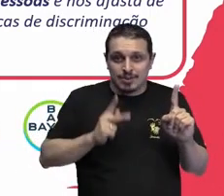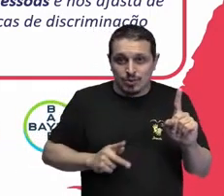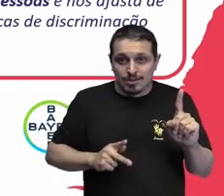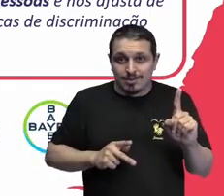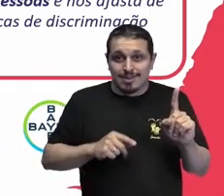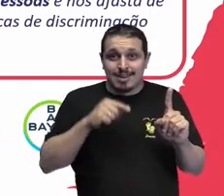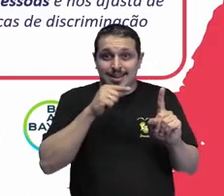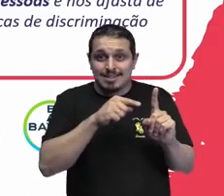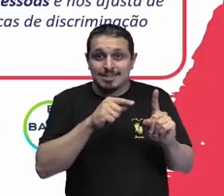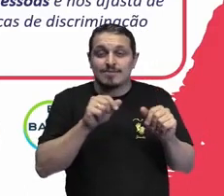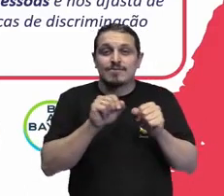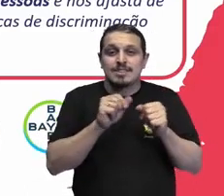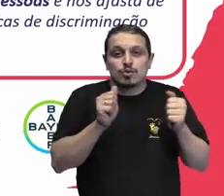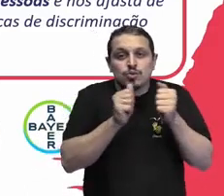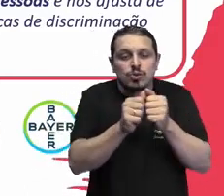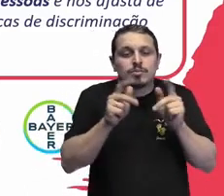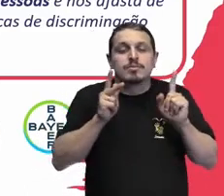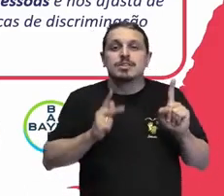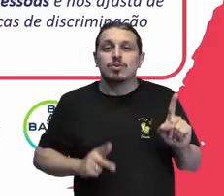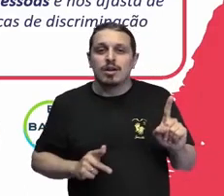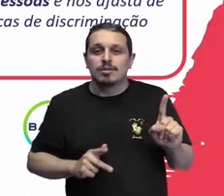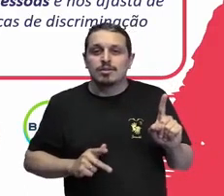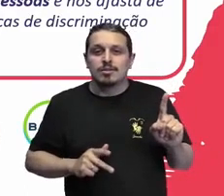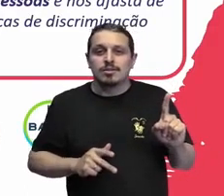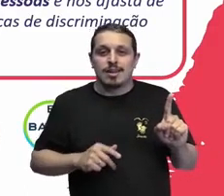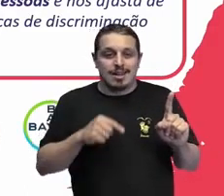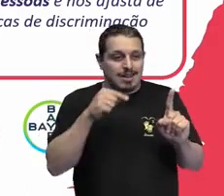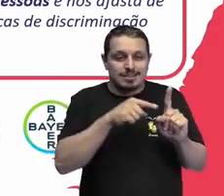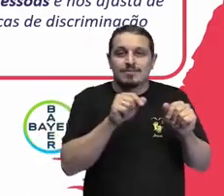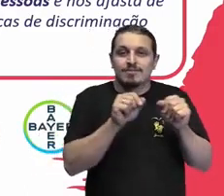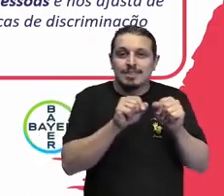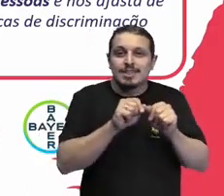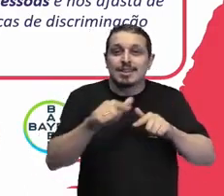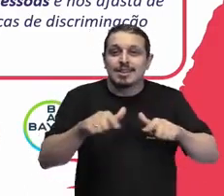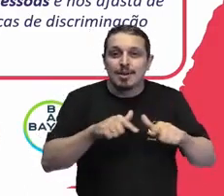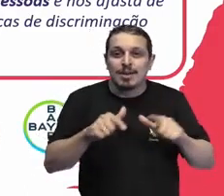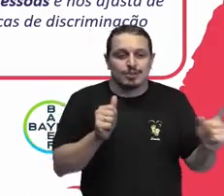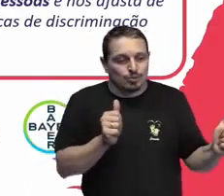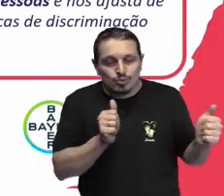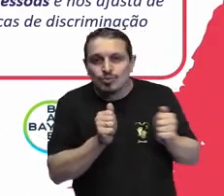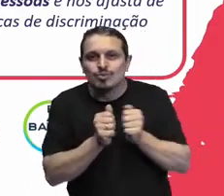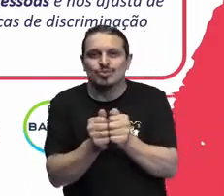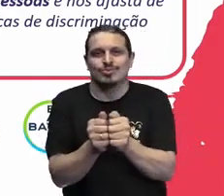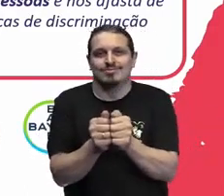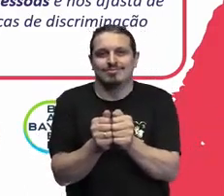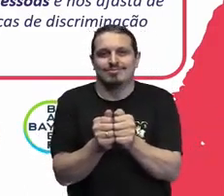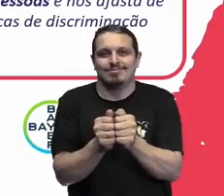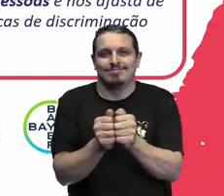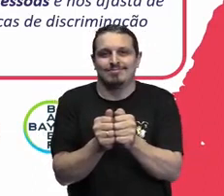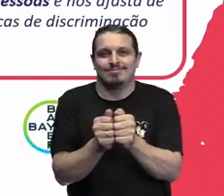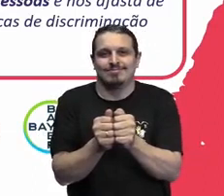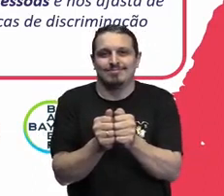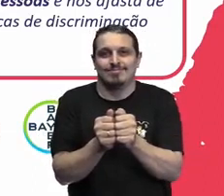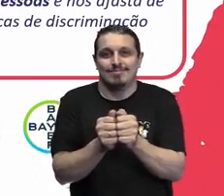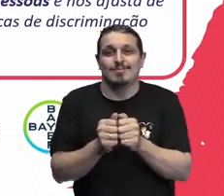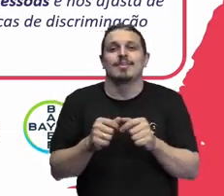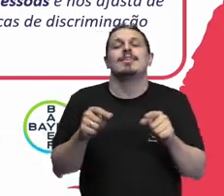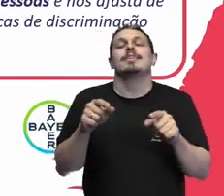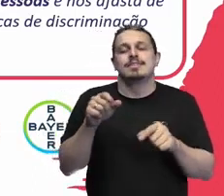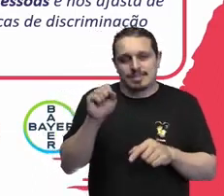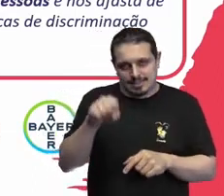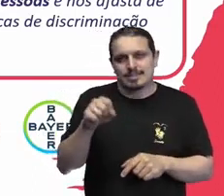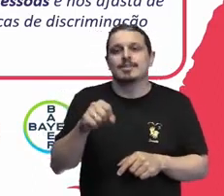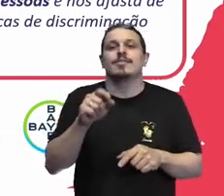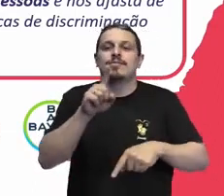a sua capacidade de lidar com as pessoas e com a sociedade de maneira geral e com a diversidade que está